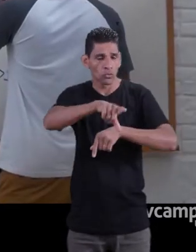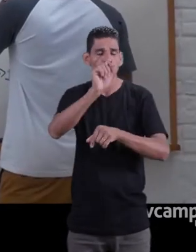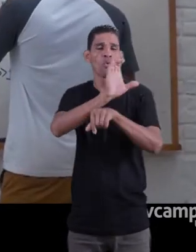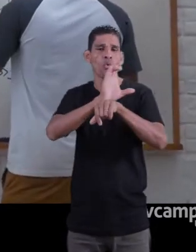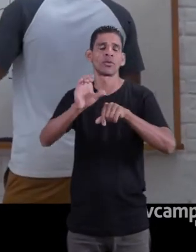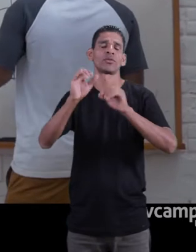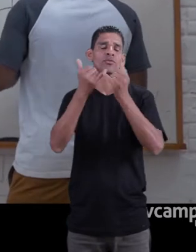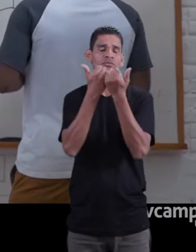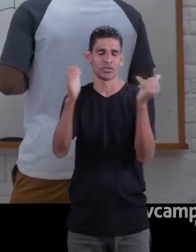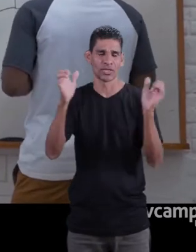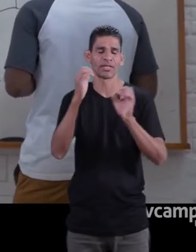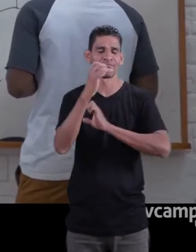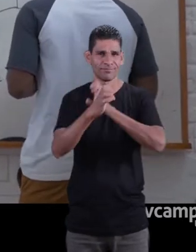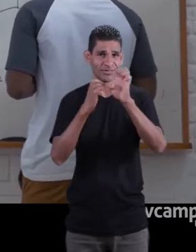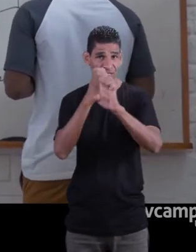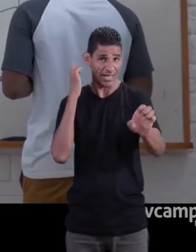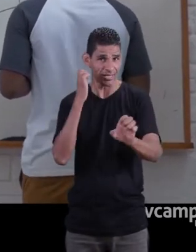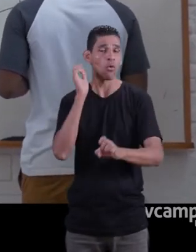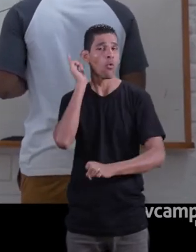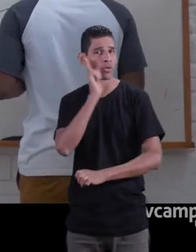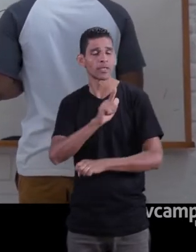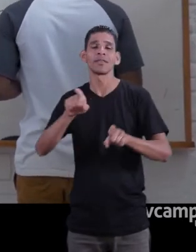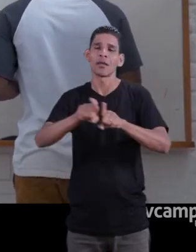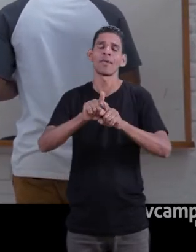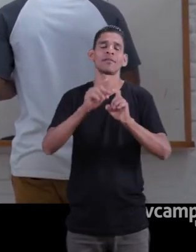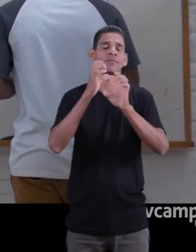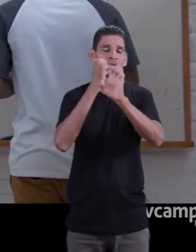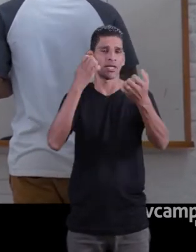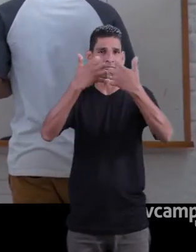engenharia mecânica, mas eu passei na engenharia elétrica.